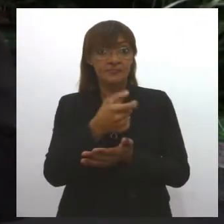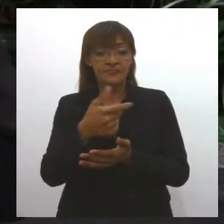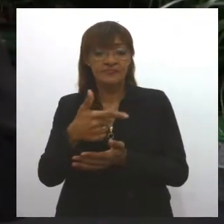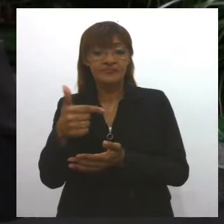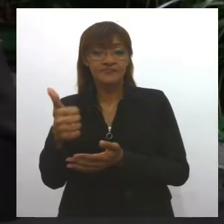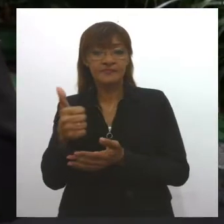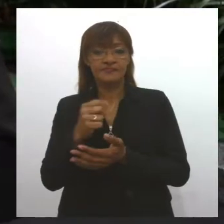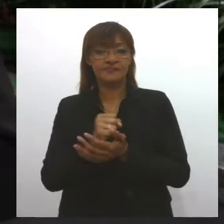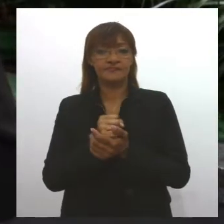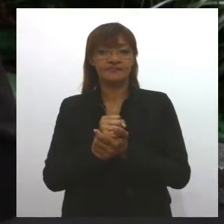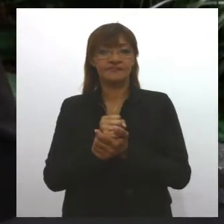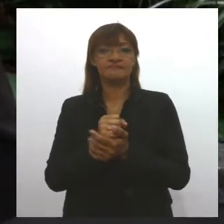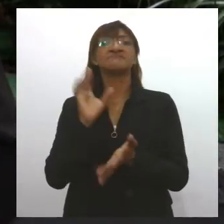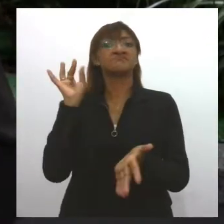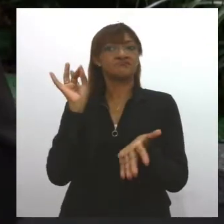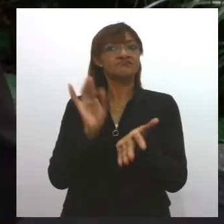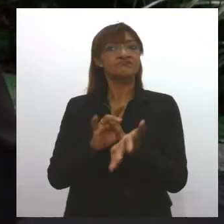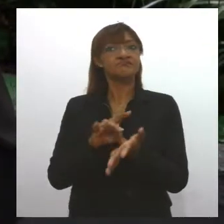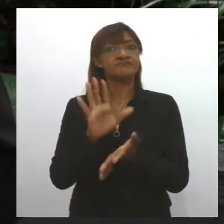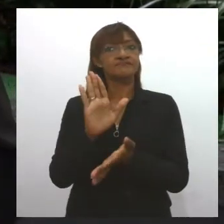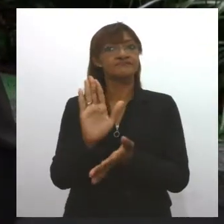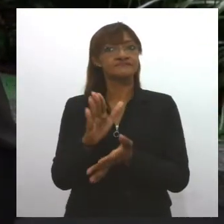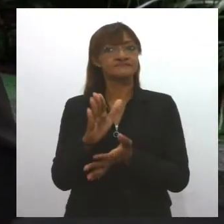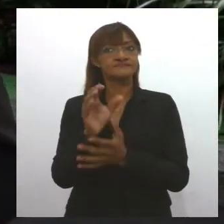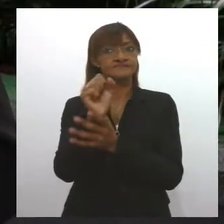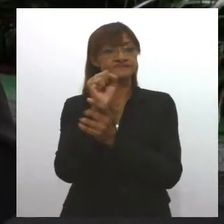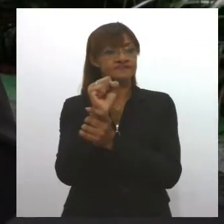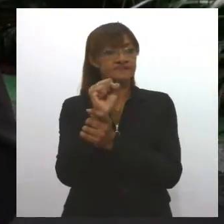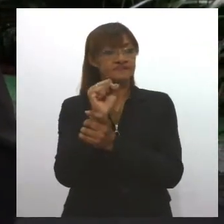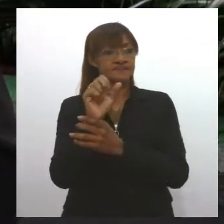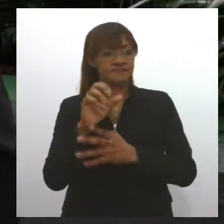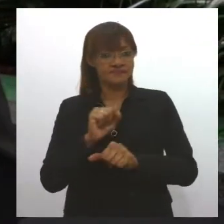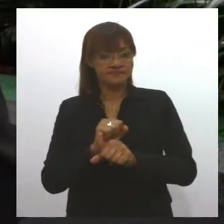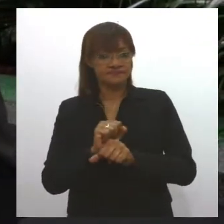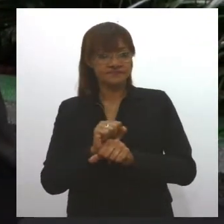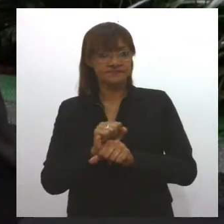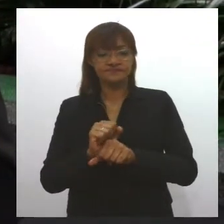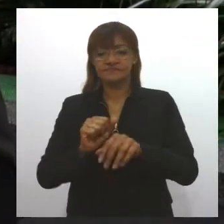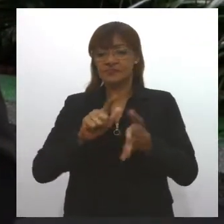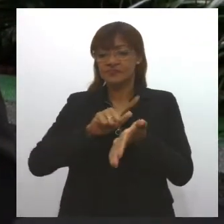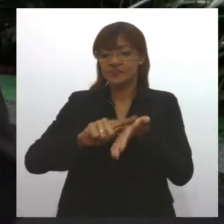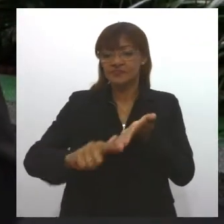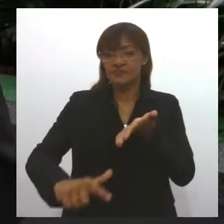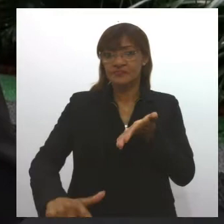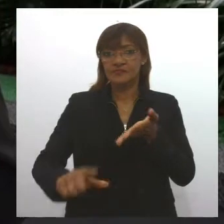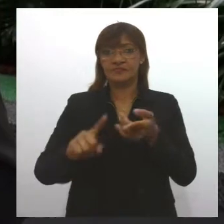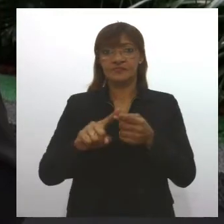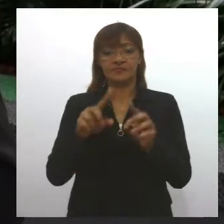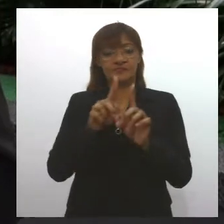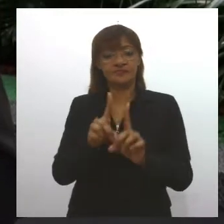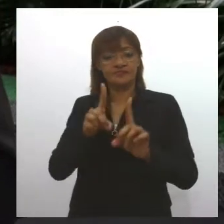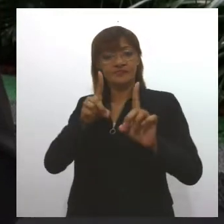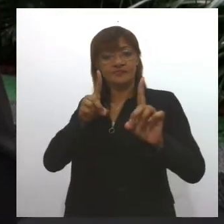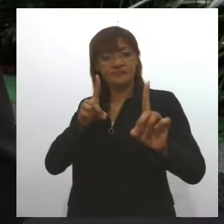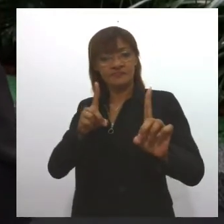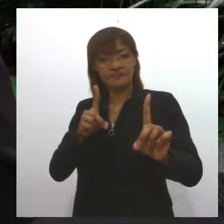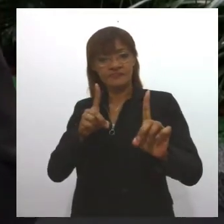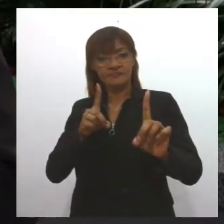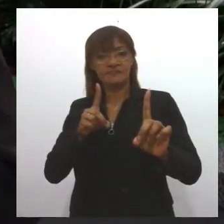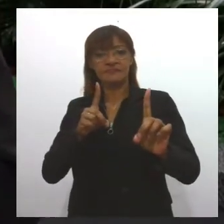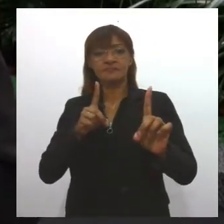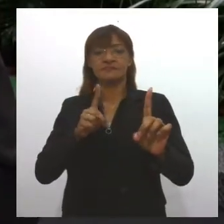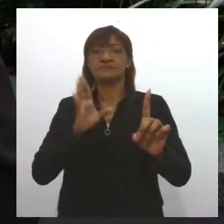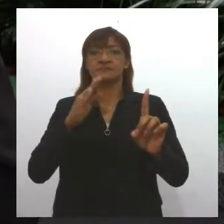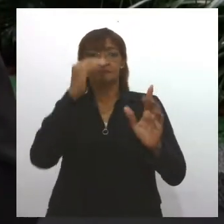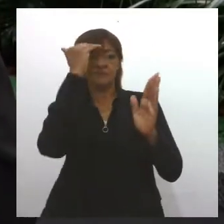nós estávamos realmente preparados do ponto de vista da higienização, do ponto de vista do afastamento mínimo, seguir o